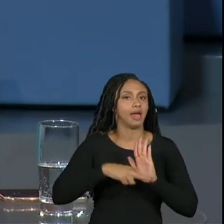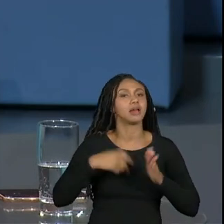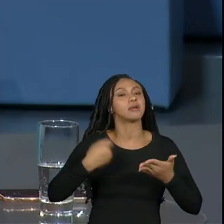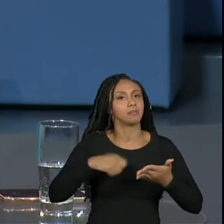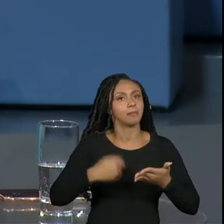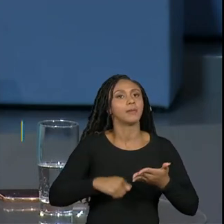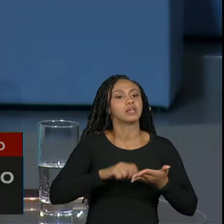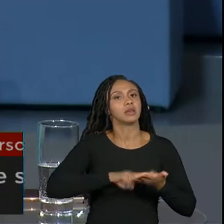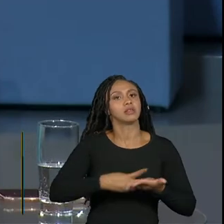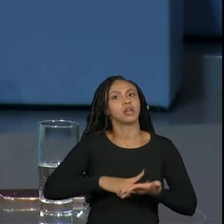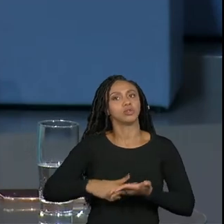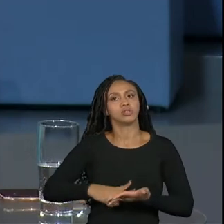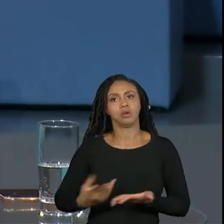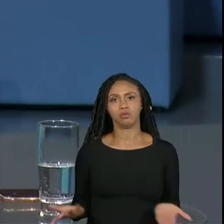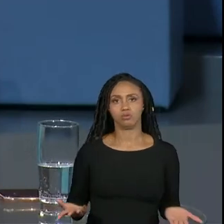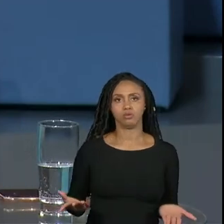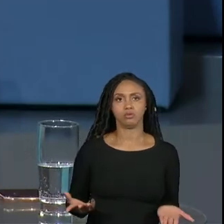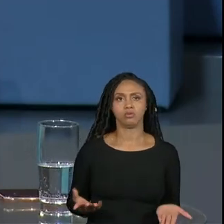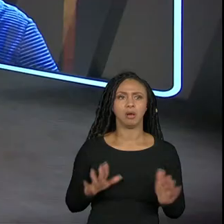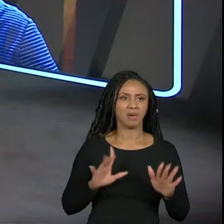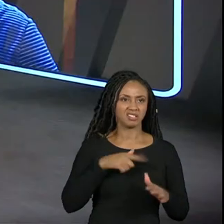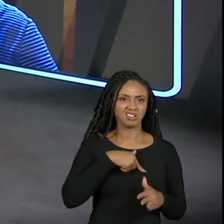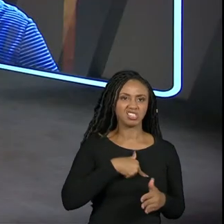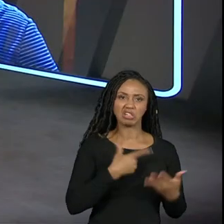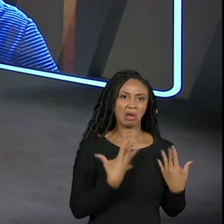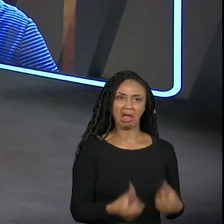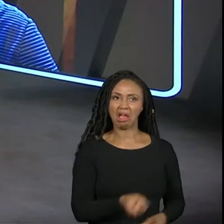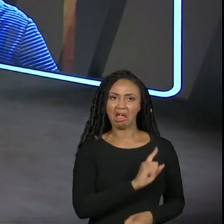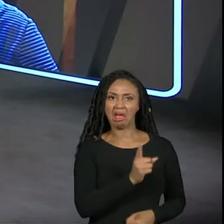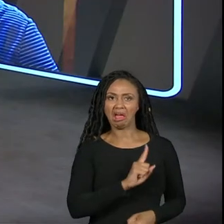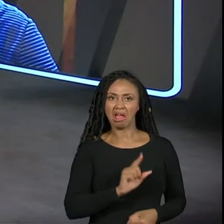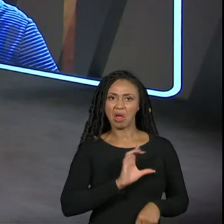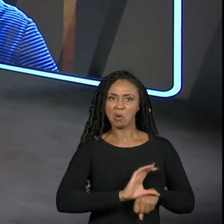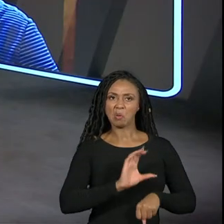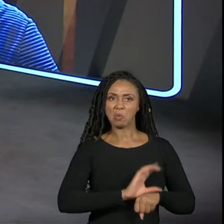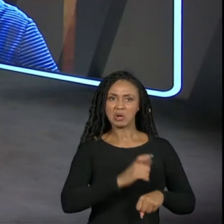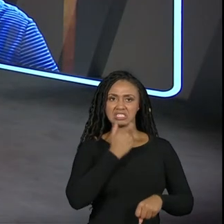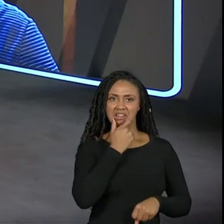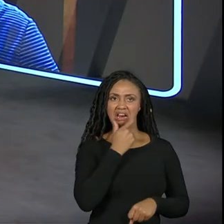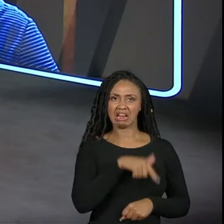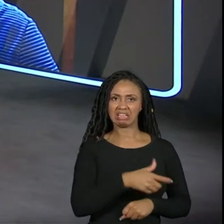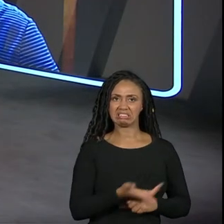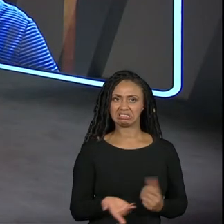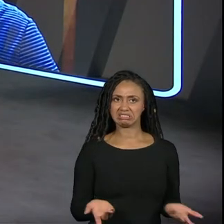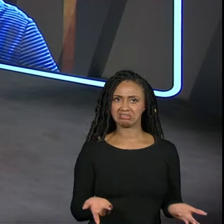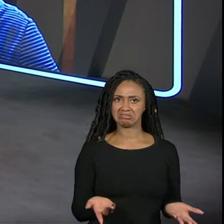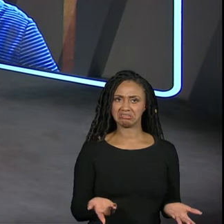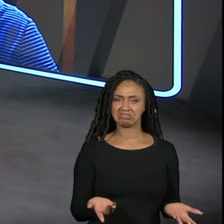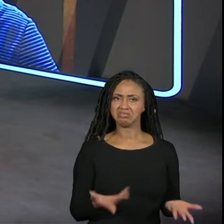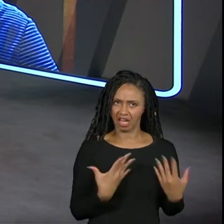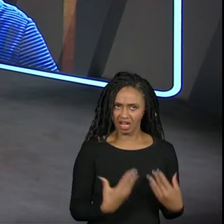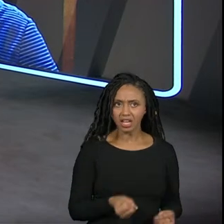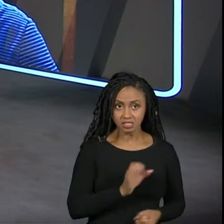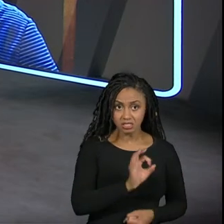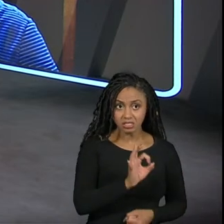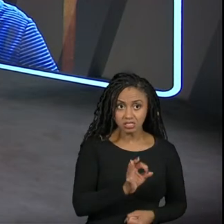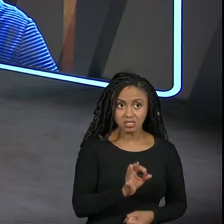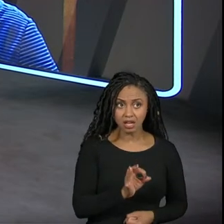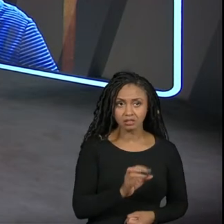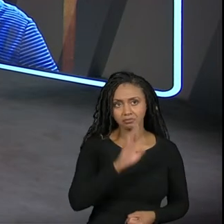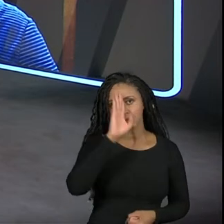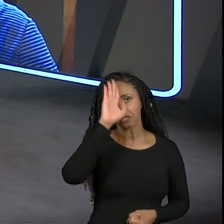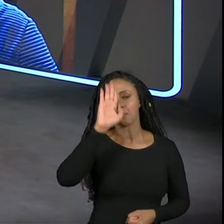a gente não vai né Roberto menosprezar cursos que foram feitos em língua inglesa principalmente de